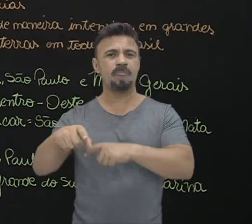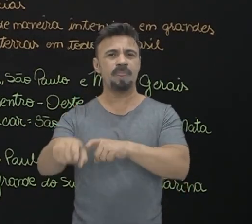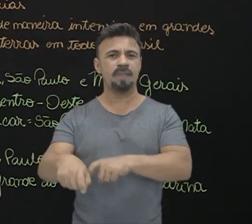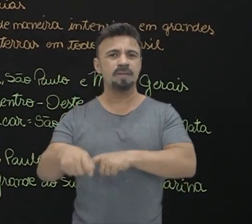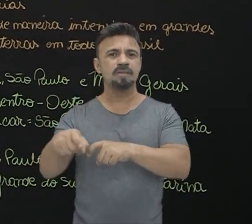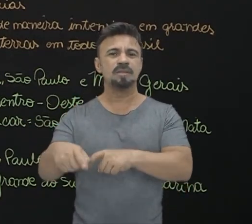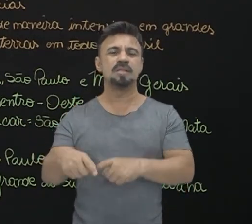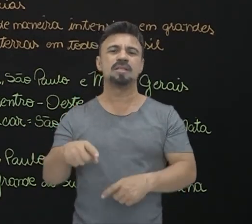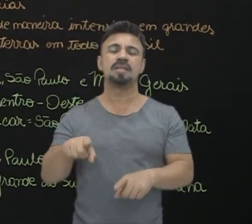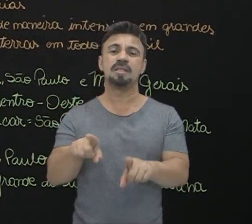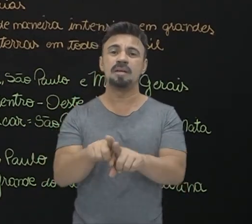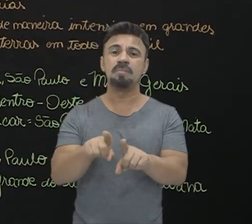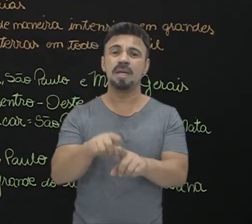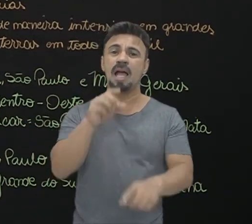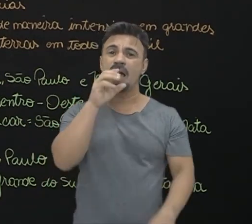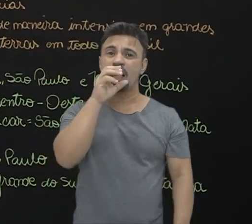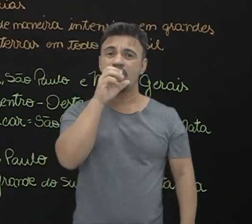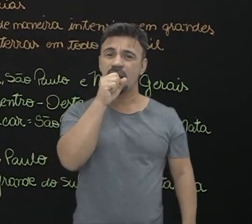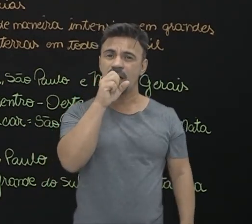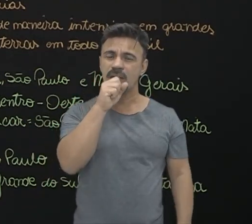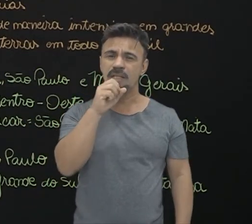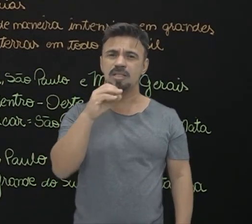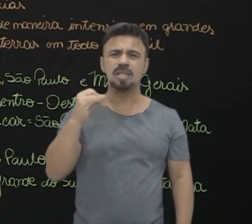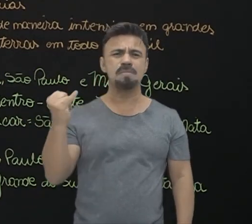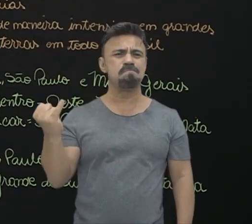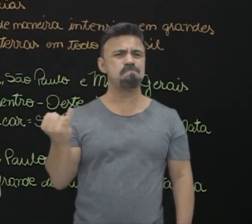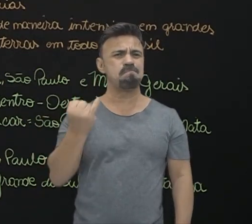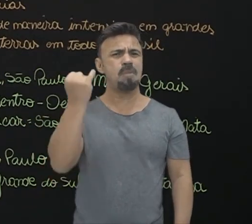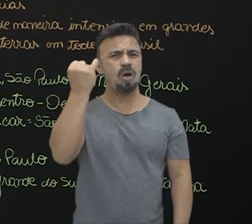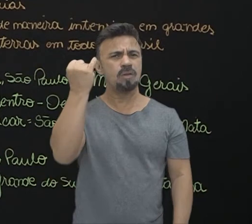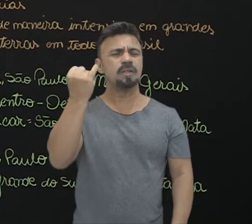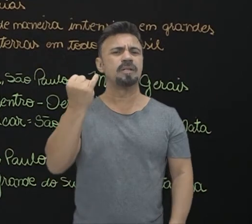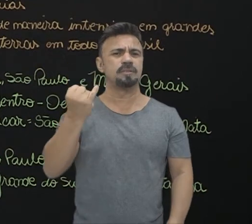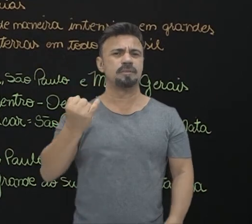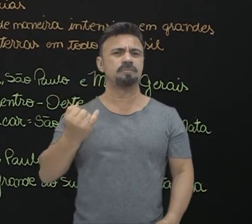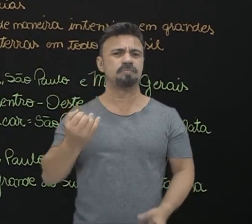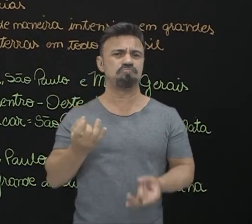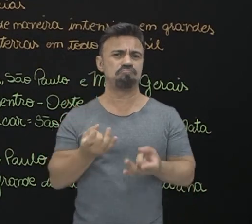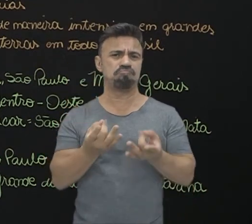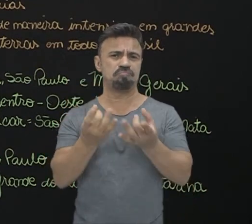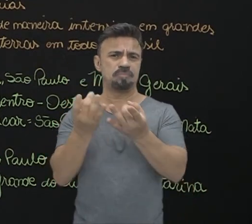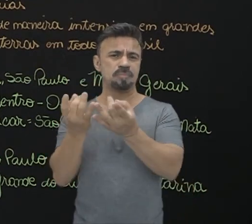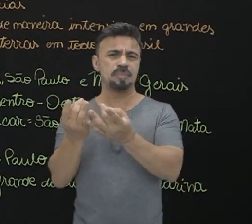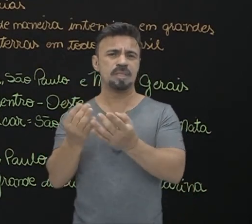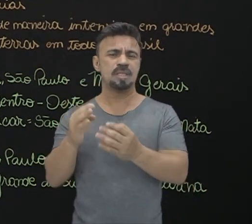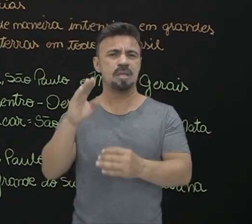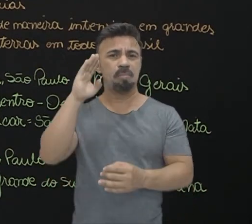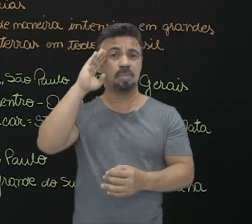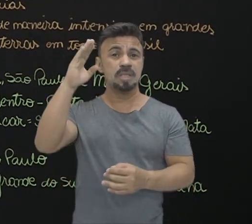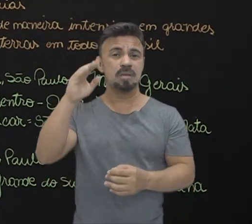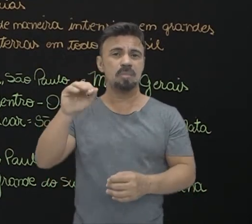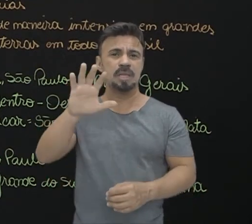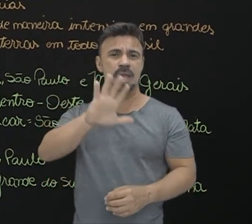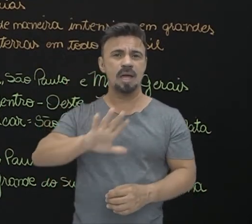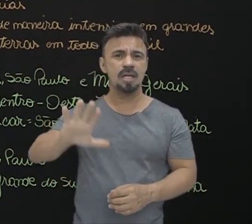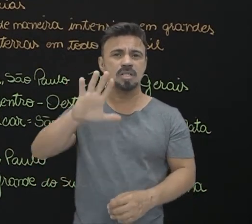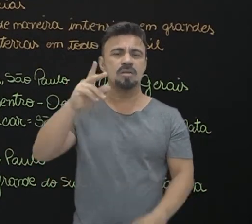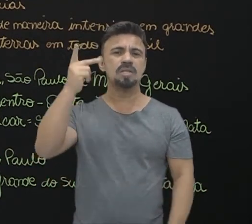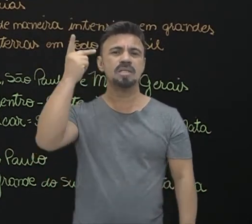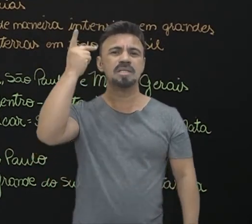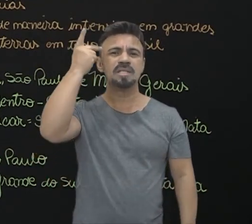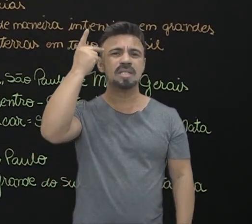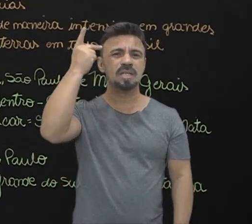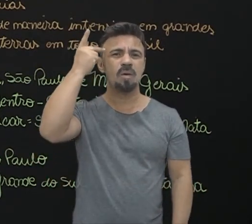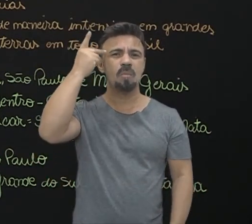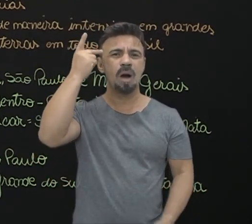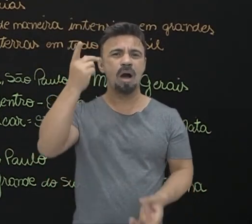a laranja, um importante produto do Brasil, que vai ser feito principalmente na região de São Paulo e vai ser